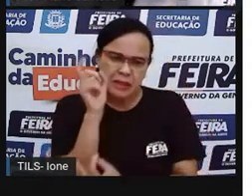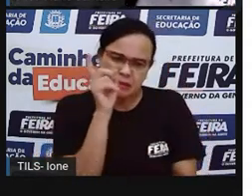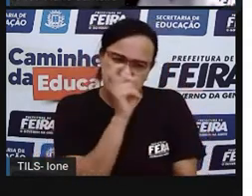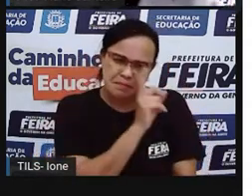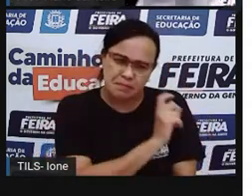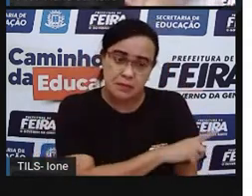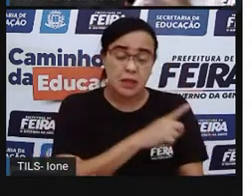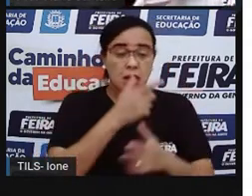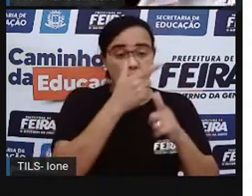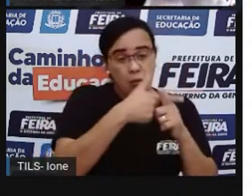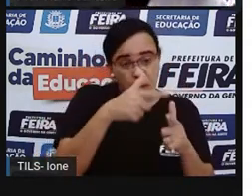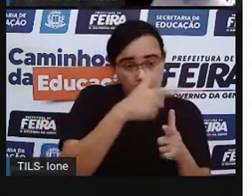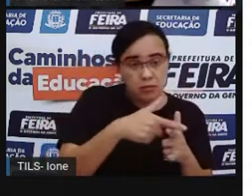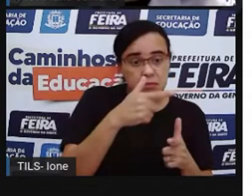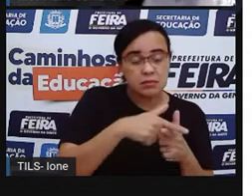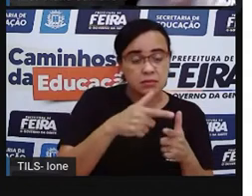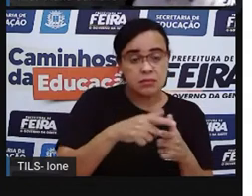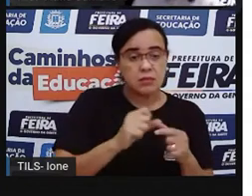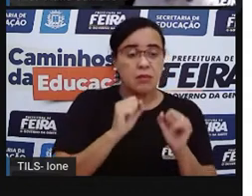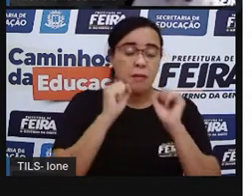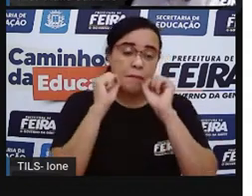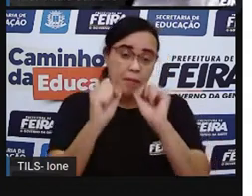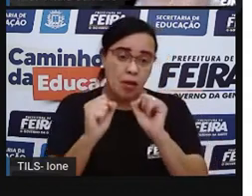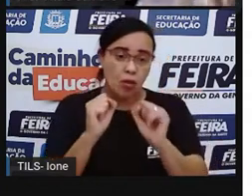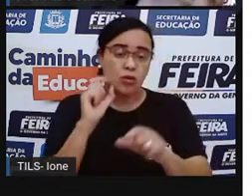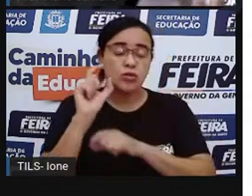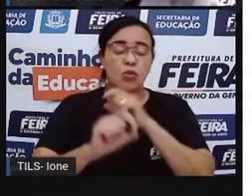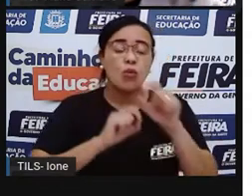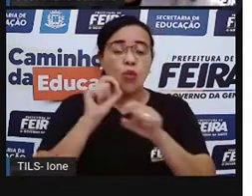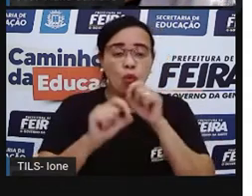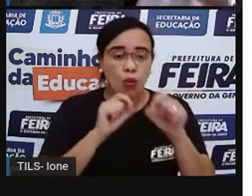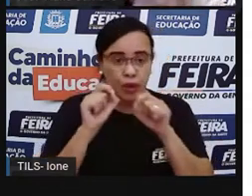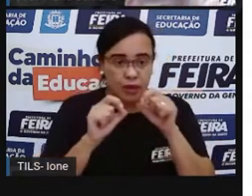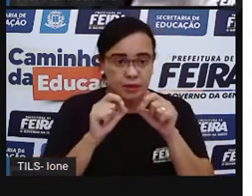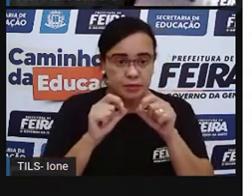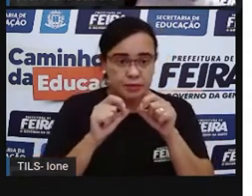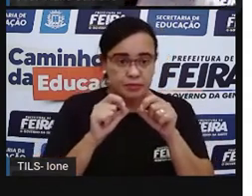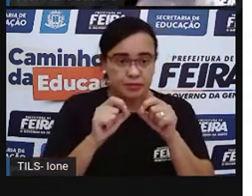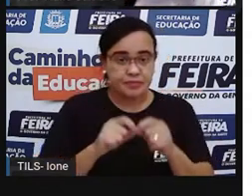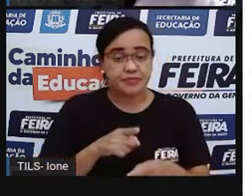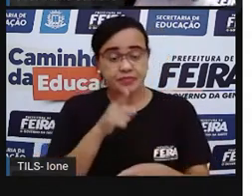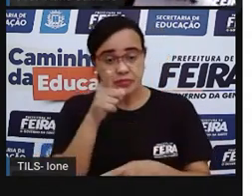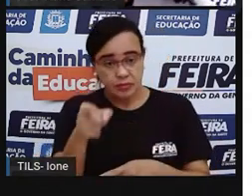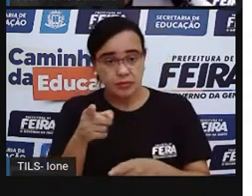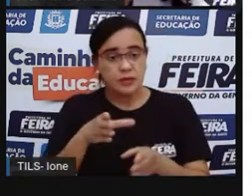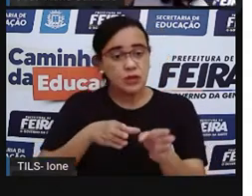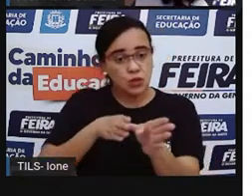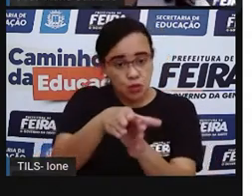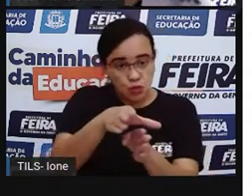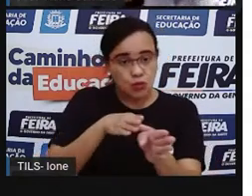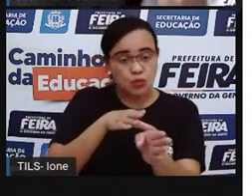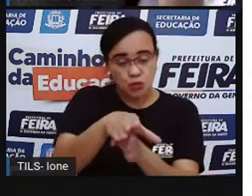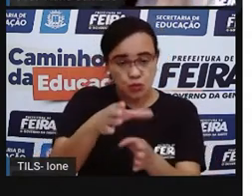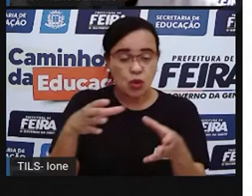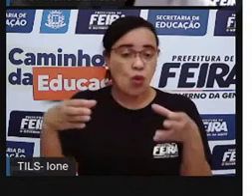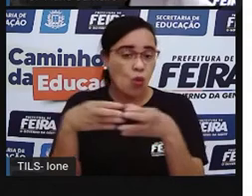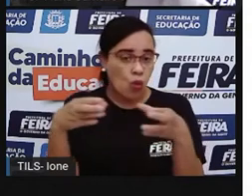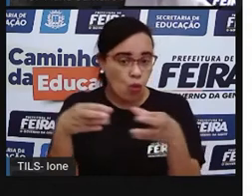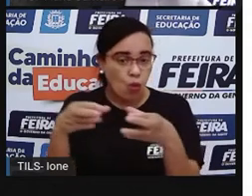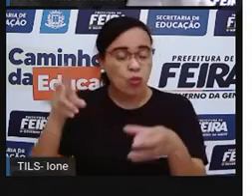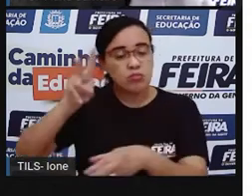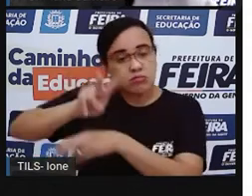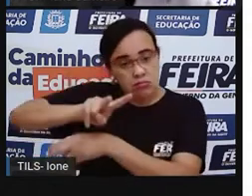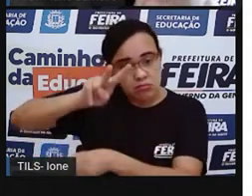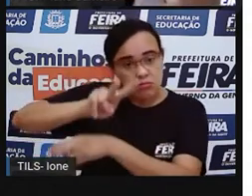explicar que tá com dificuldade de alguma forma, né? E aí, o Conselho Tutelar vai ajudar. Porque o objetivo dele é cuidar da